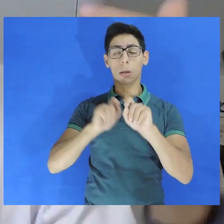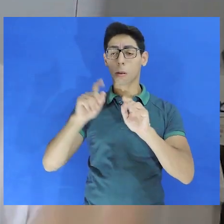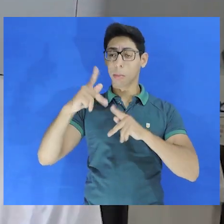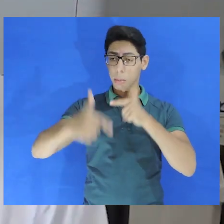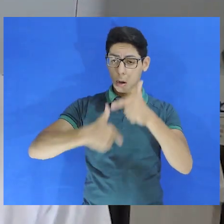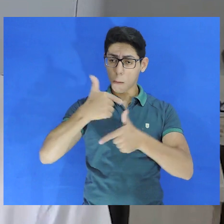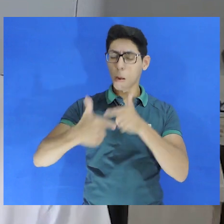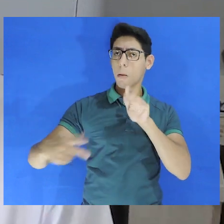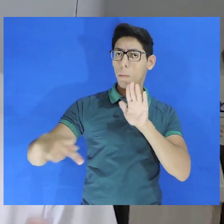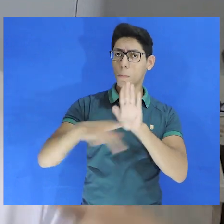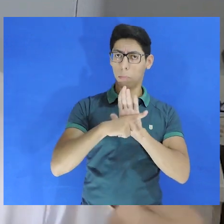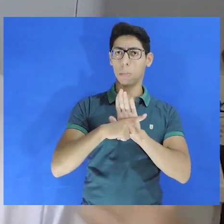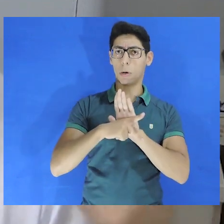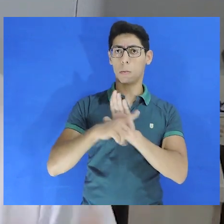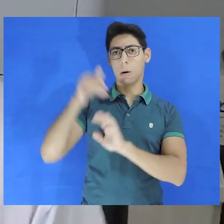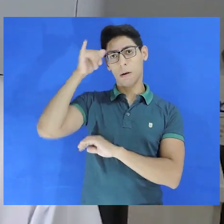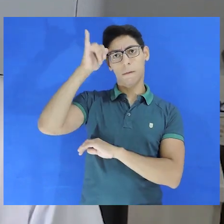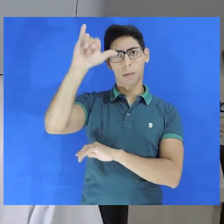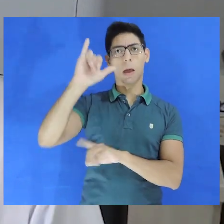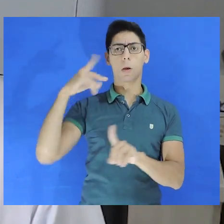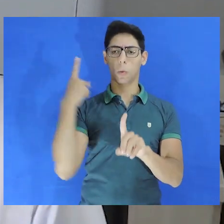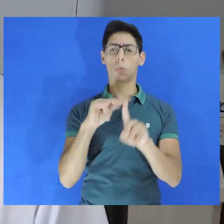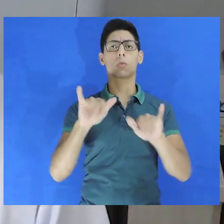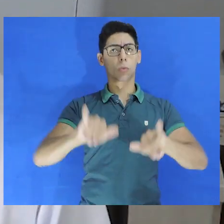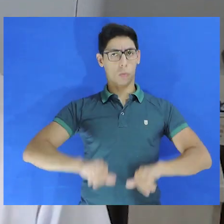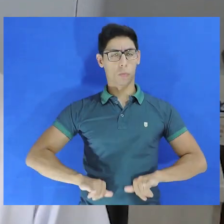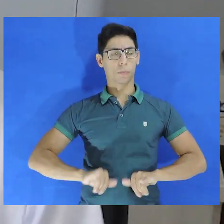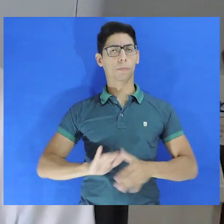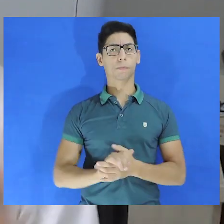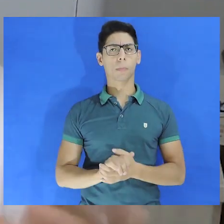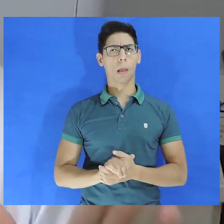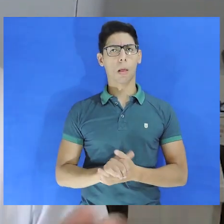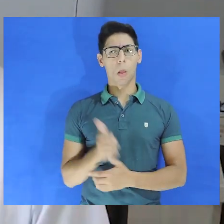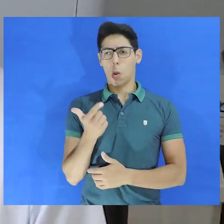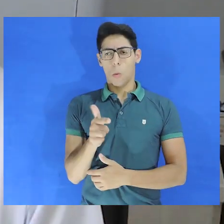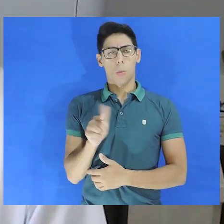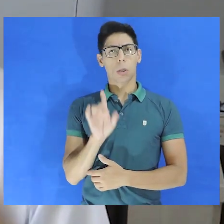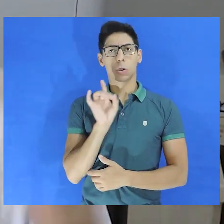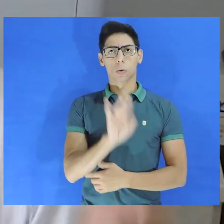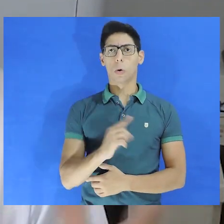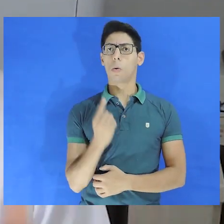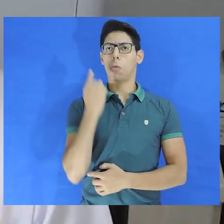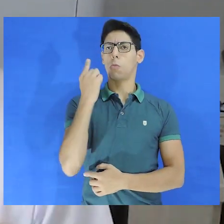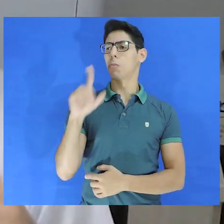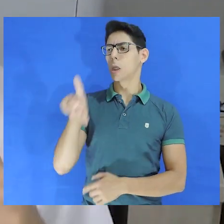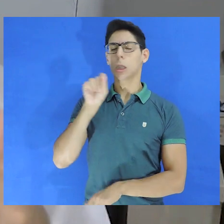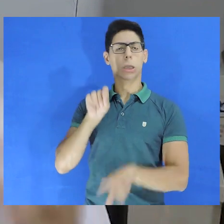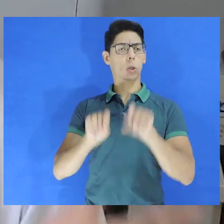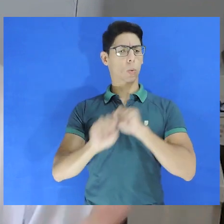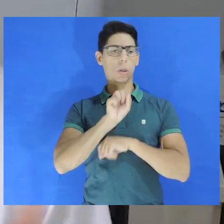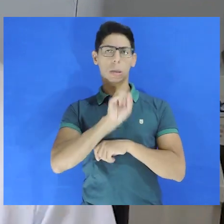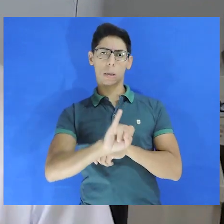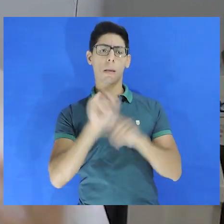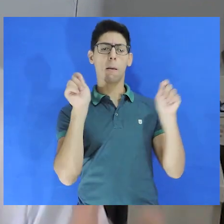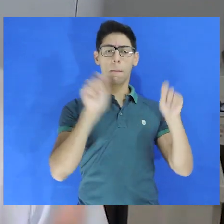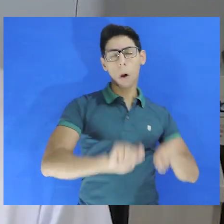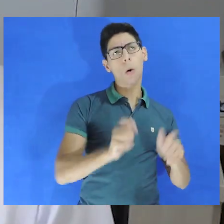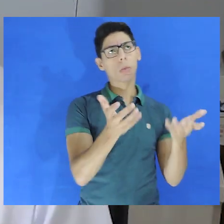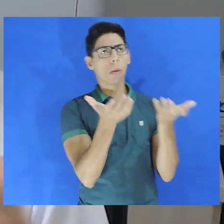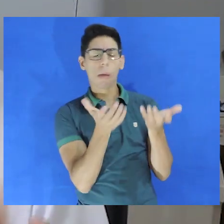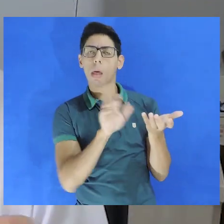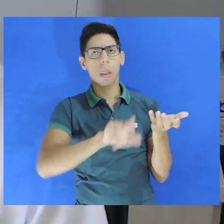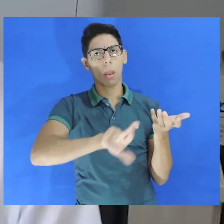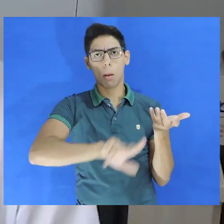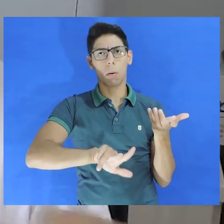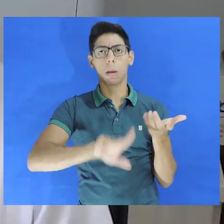que é uma função da Defensoria a previsão com baixa tortura. Ponto. Ou seja, não há mais uma discussão se a Defensoria pode ou não pode